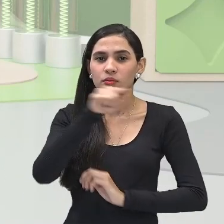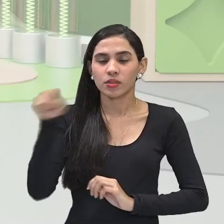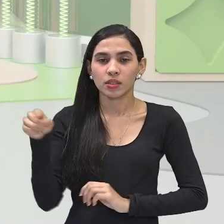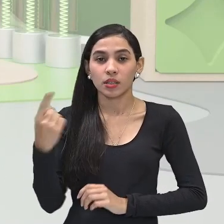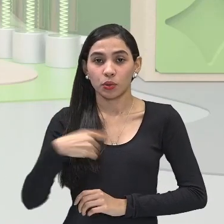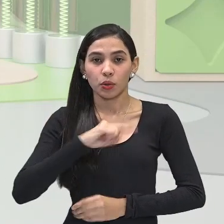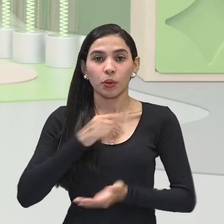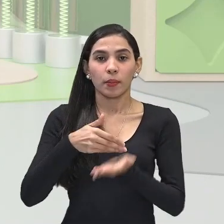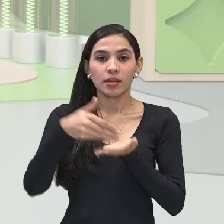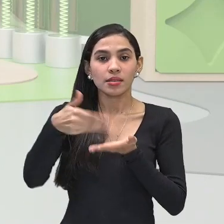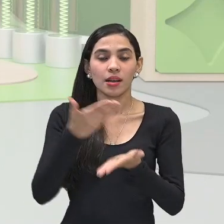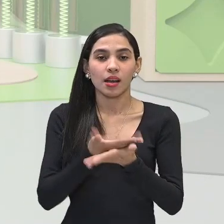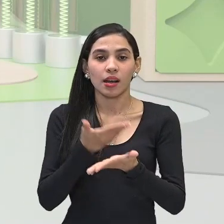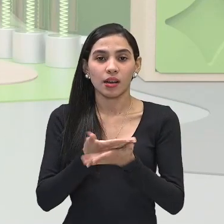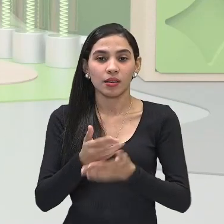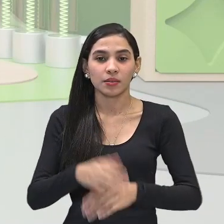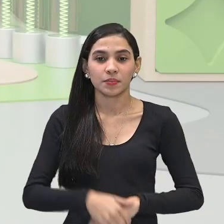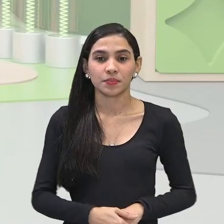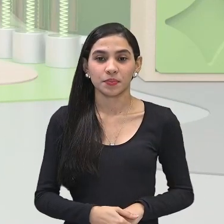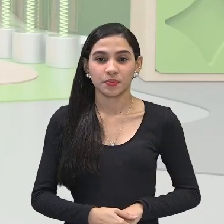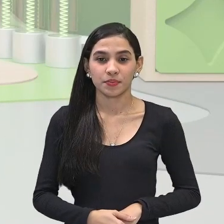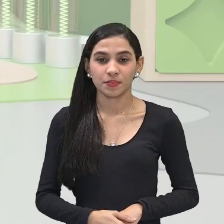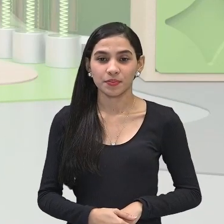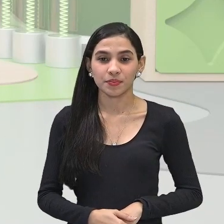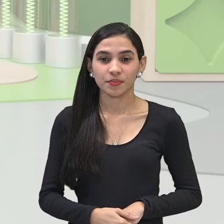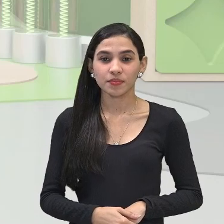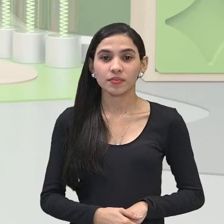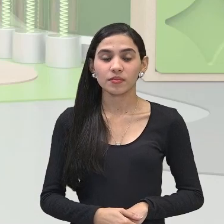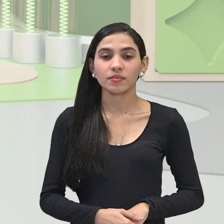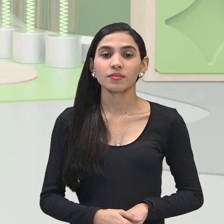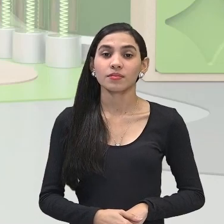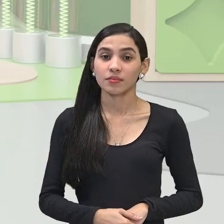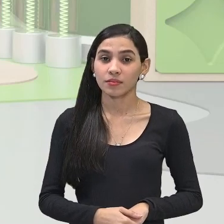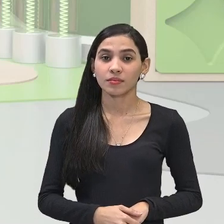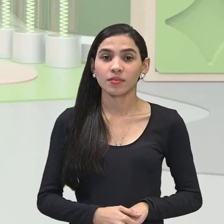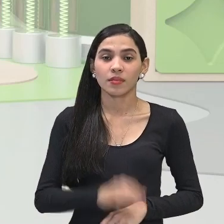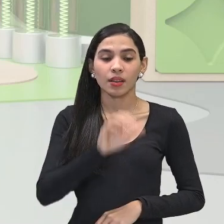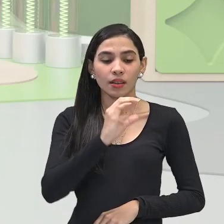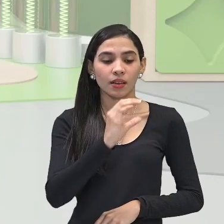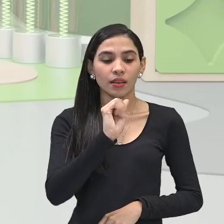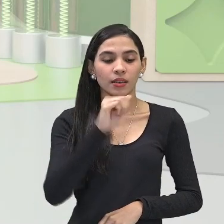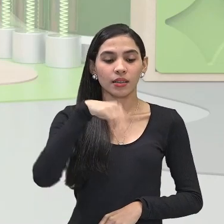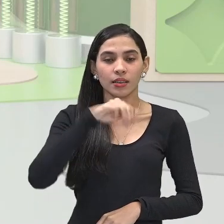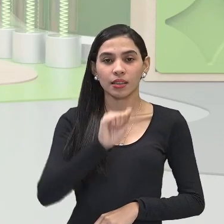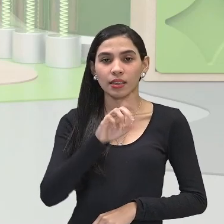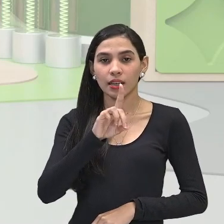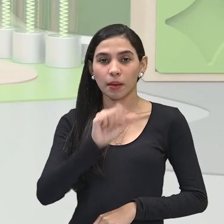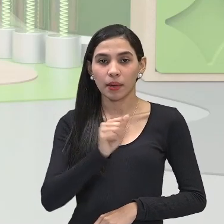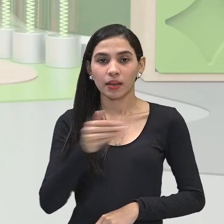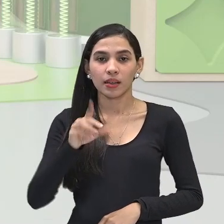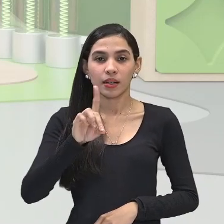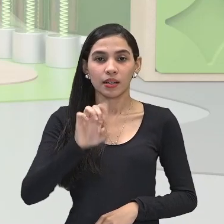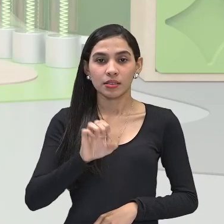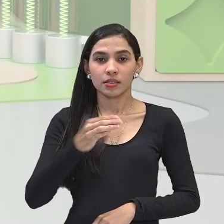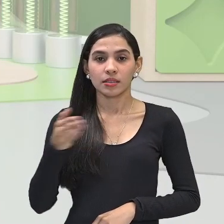início da nossa discussão aqui da aula, a camada de ozônio existe? Então,